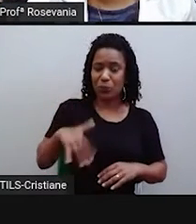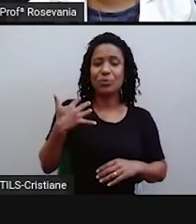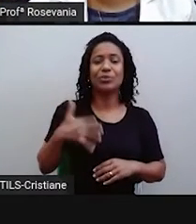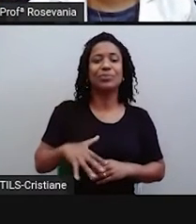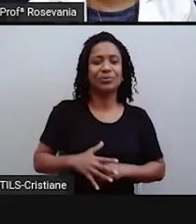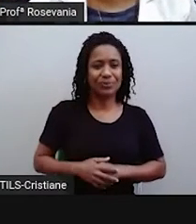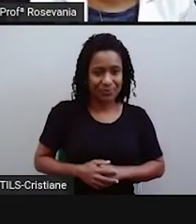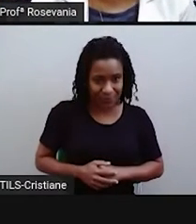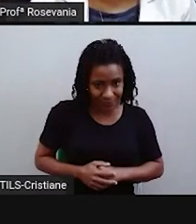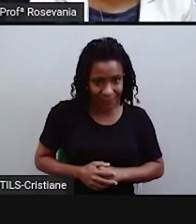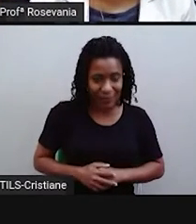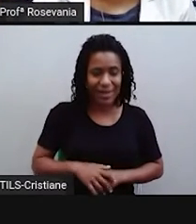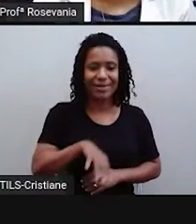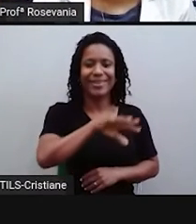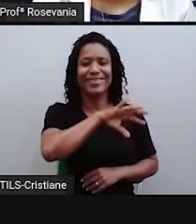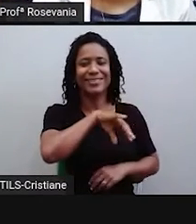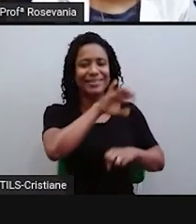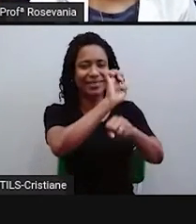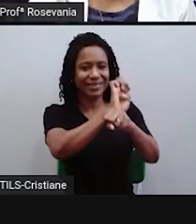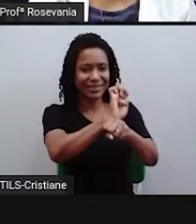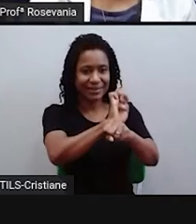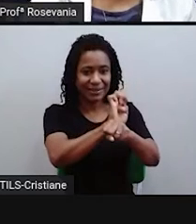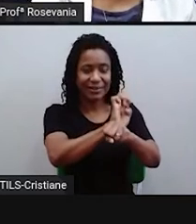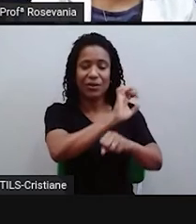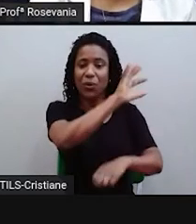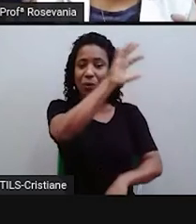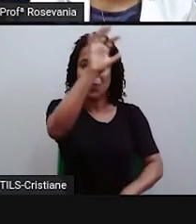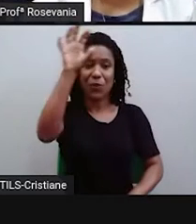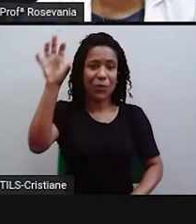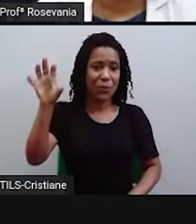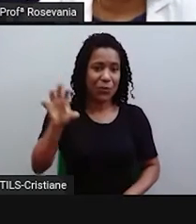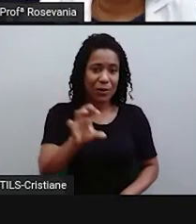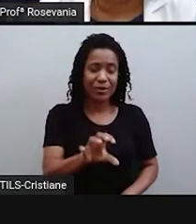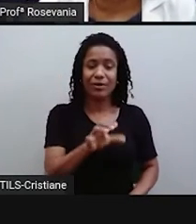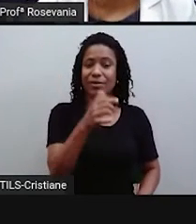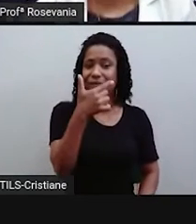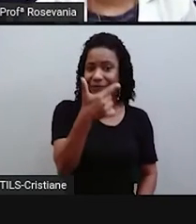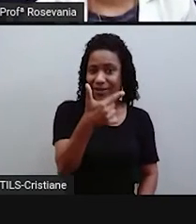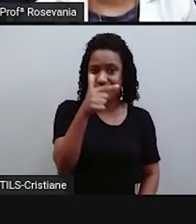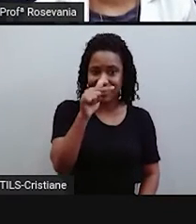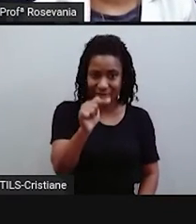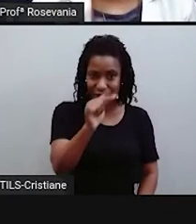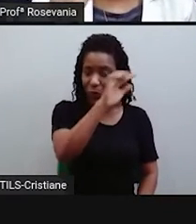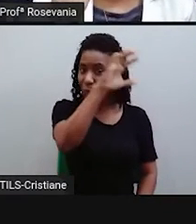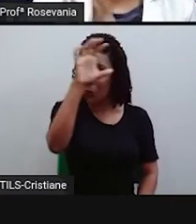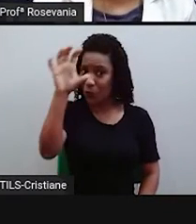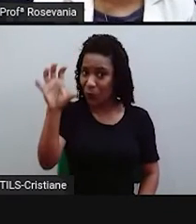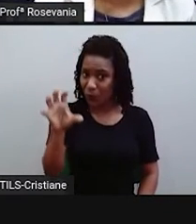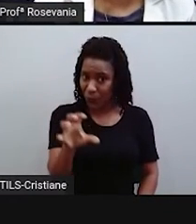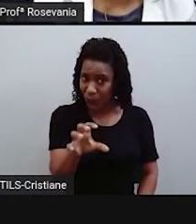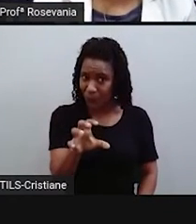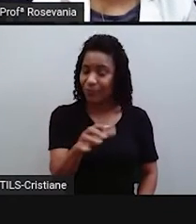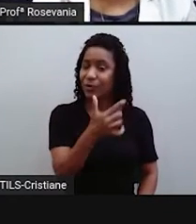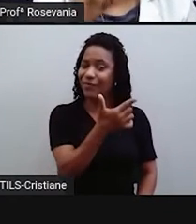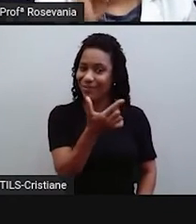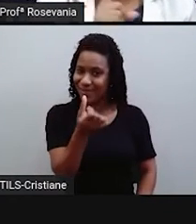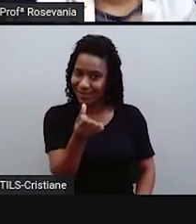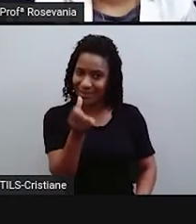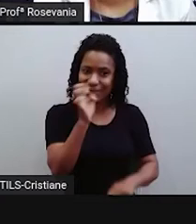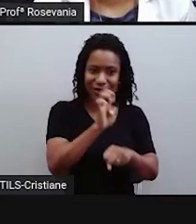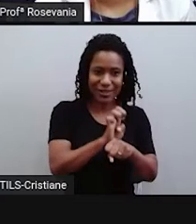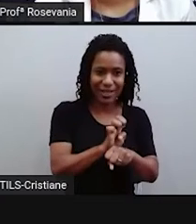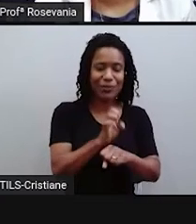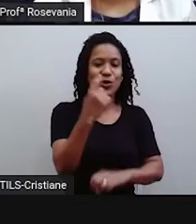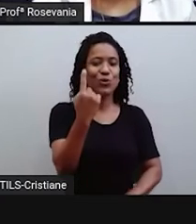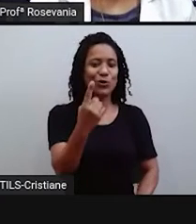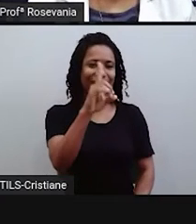vários estados, como vocês estão observando, nós temos 27 unidades federativas, 26 estados e